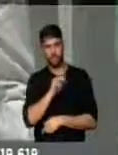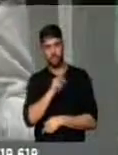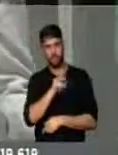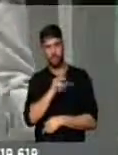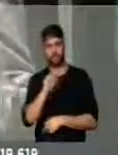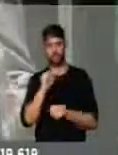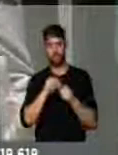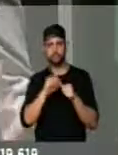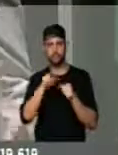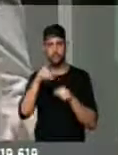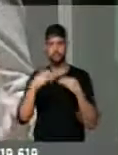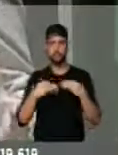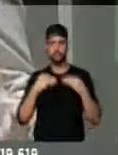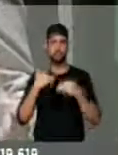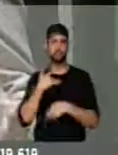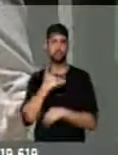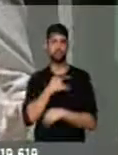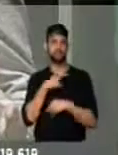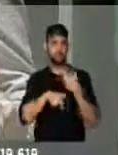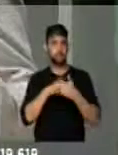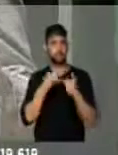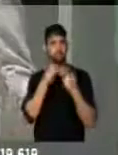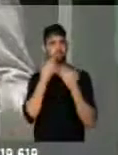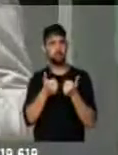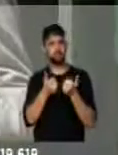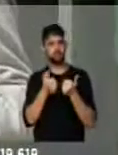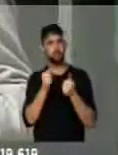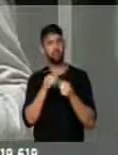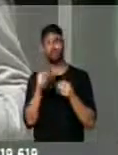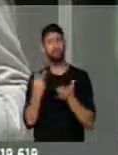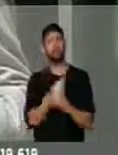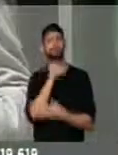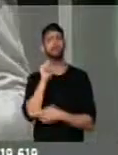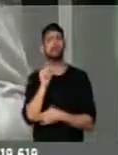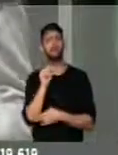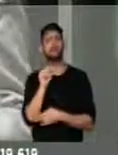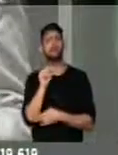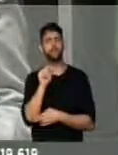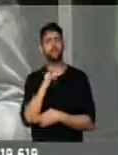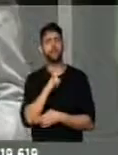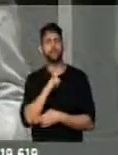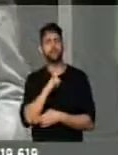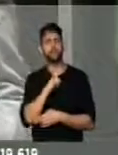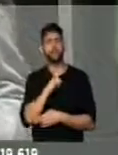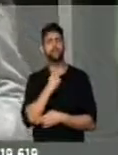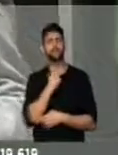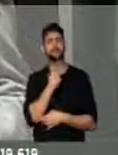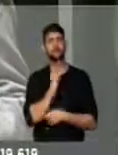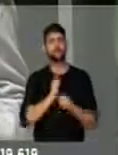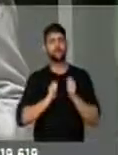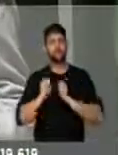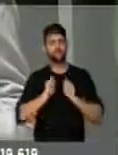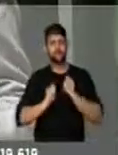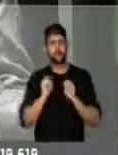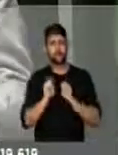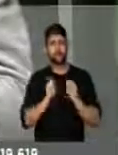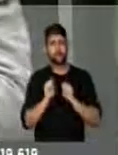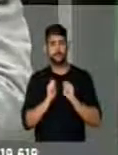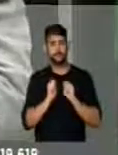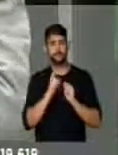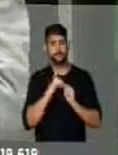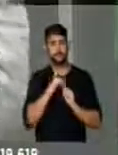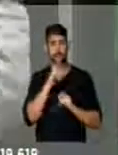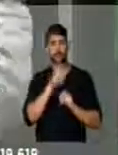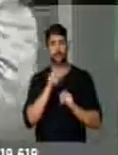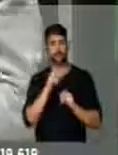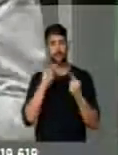fazendo no Ministério da Saúde. O que ocorre é que a ansiedade da oposição de querer